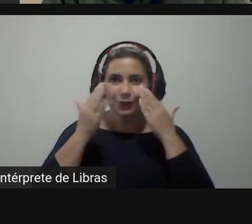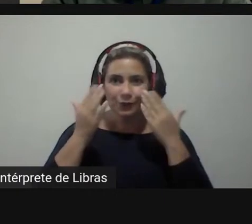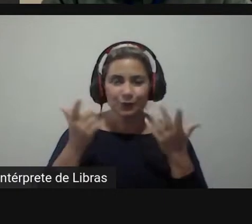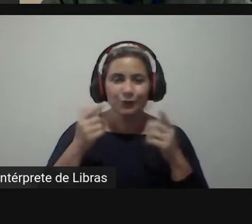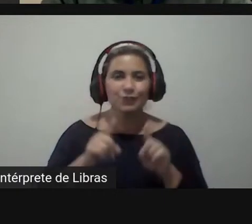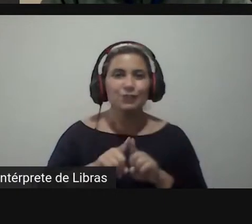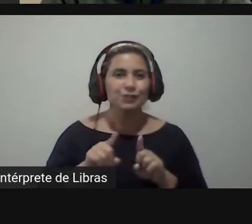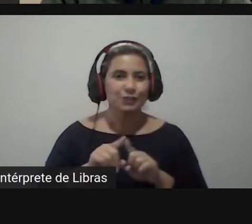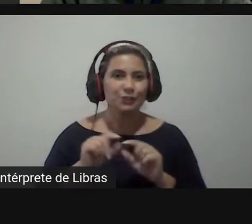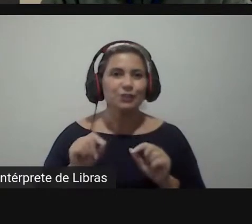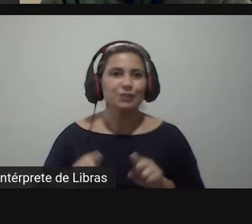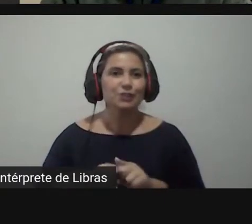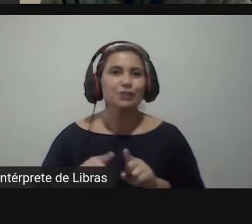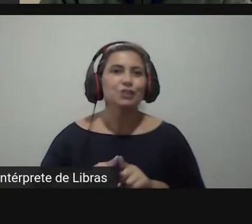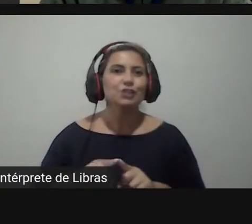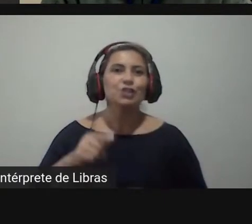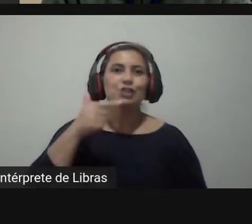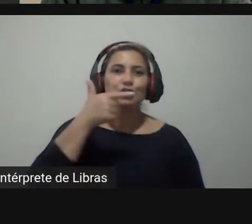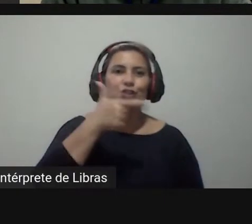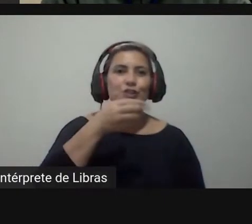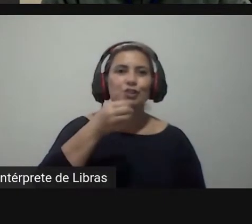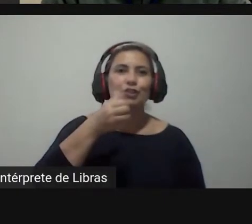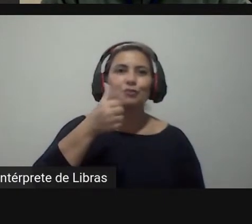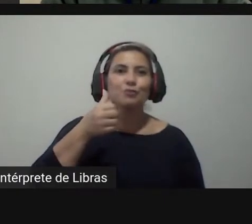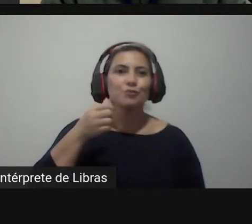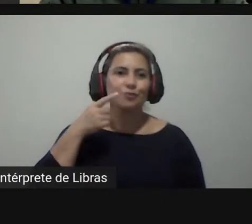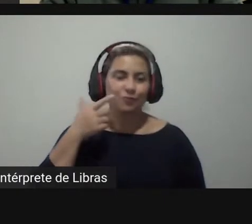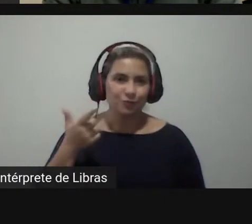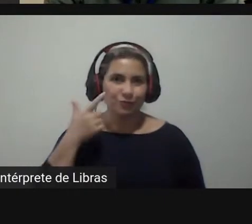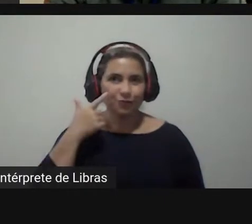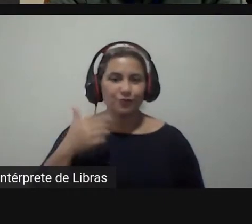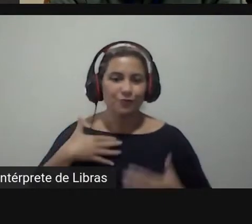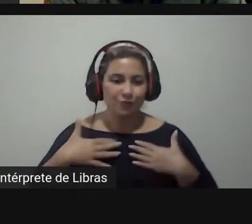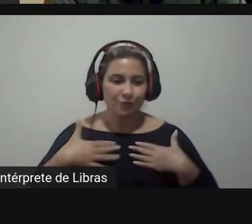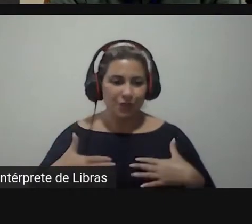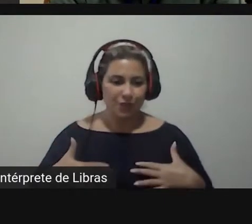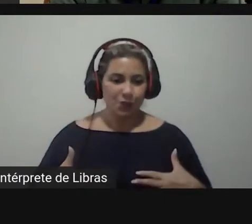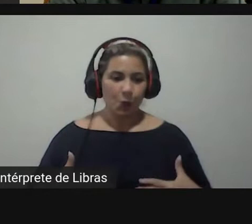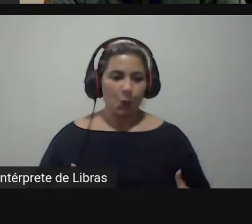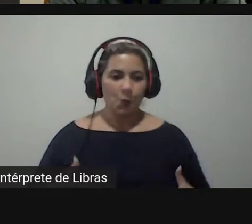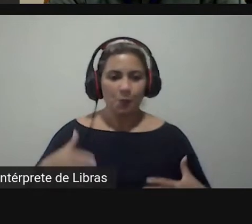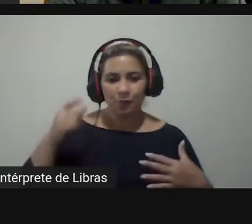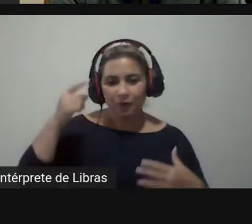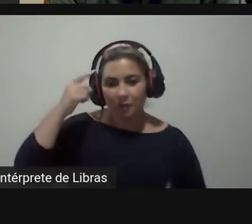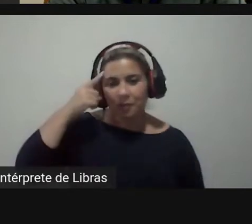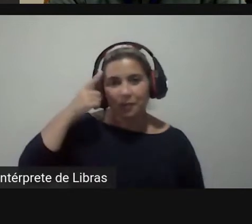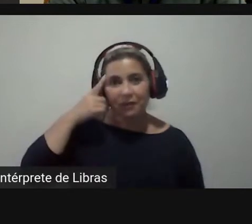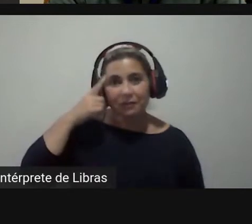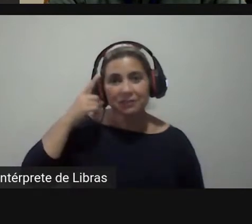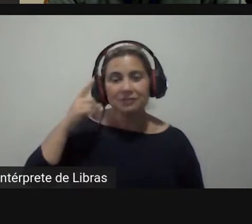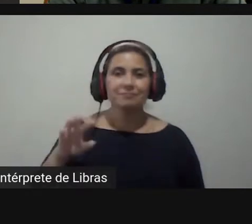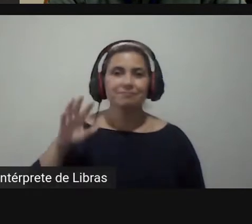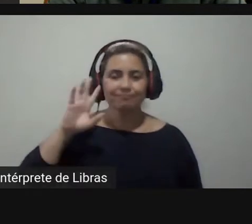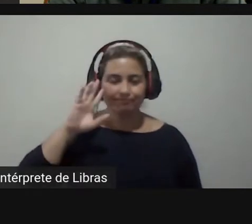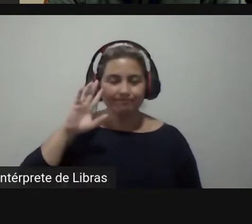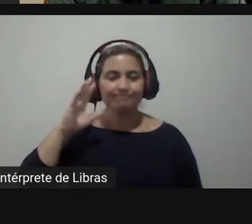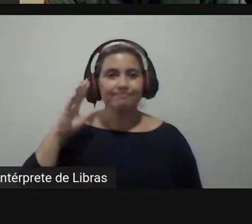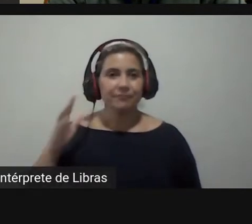uma psicologia integrativa onde você vê o corpo e a mente e as nossas decisões são isso é por isso que eu acho